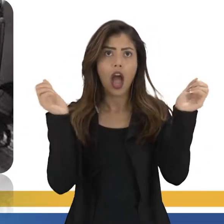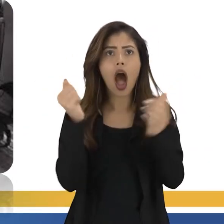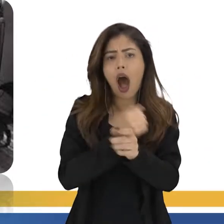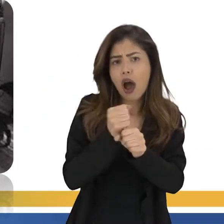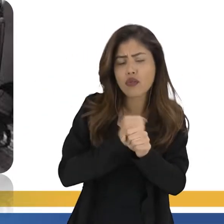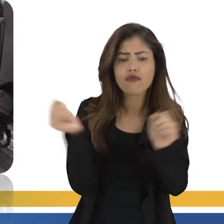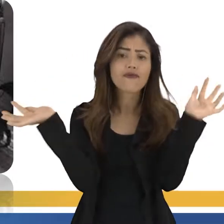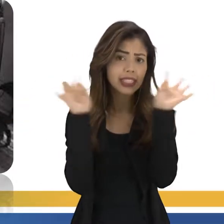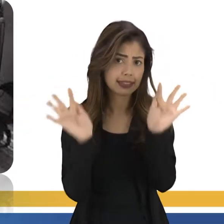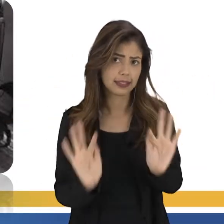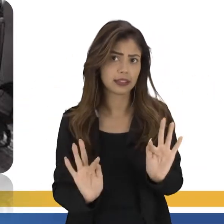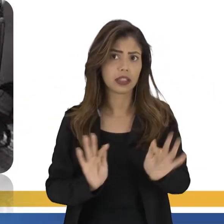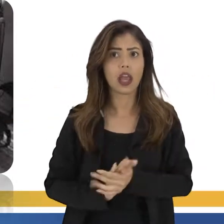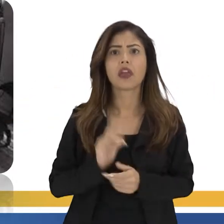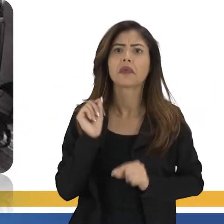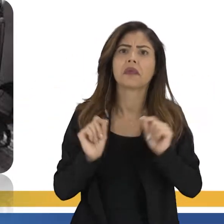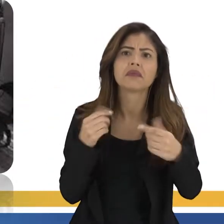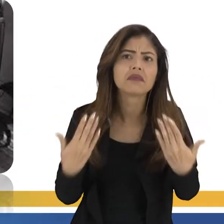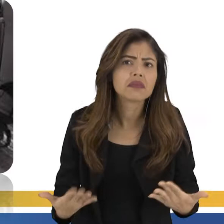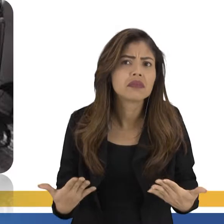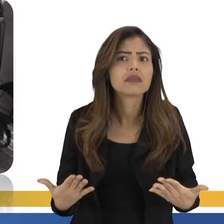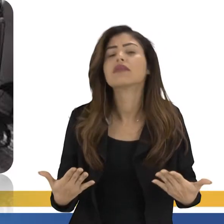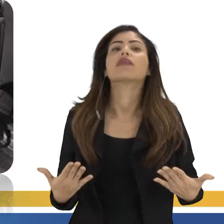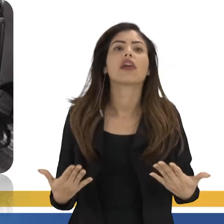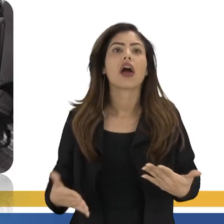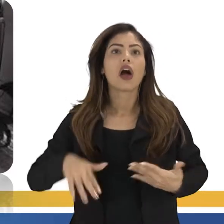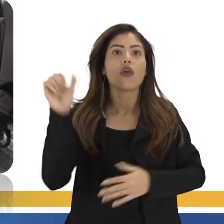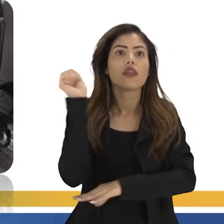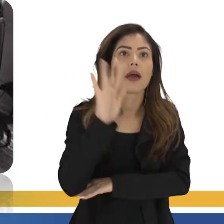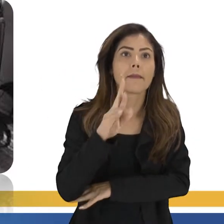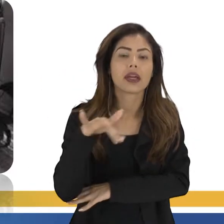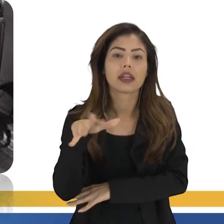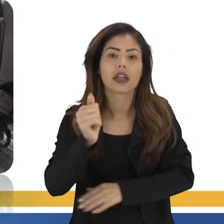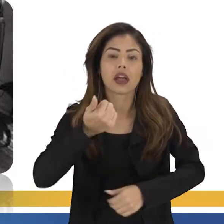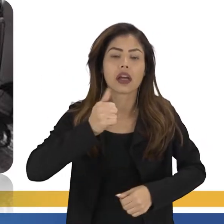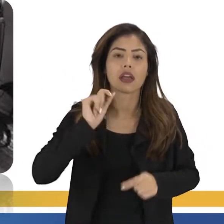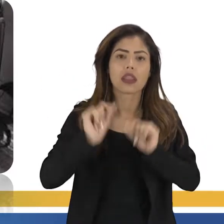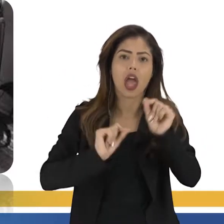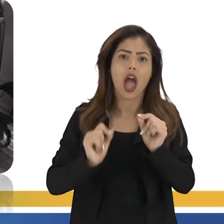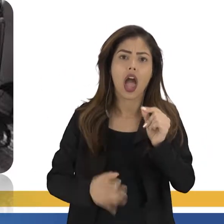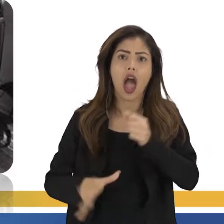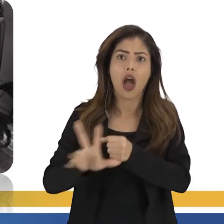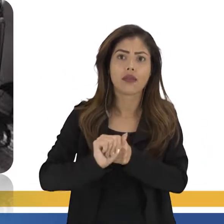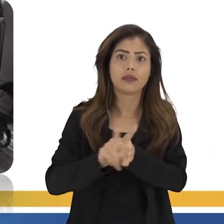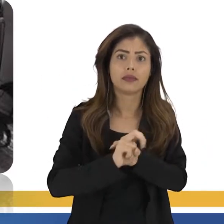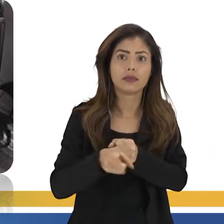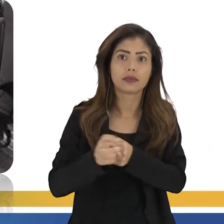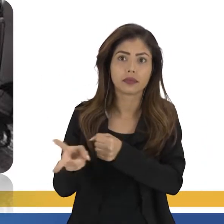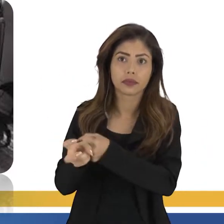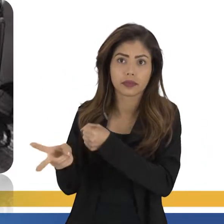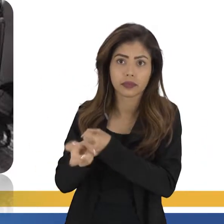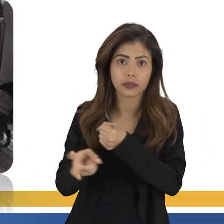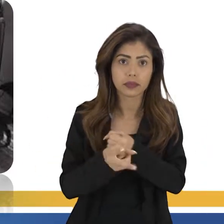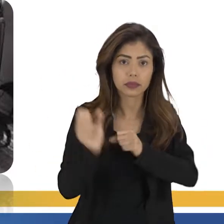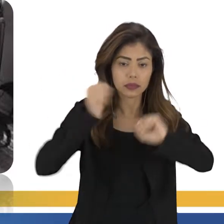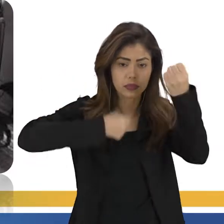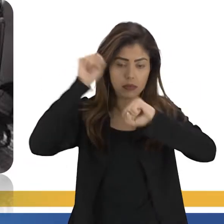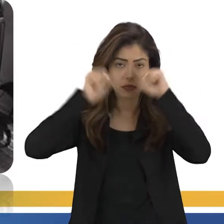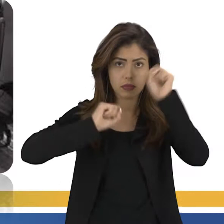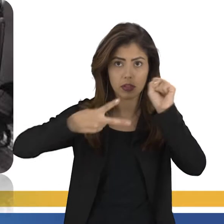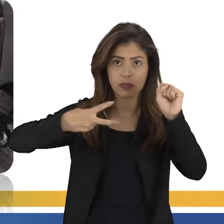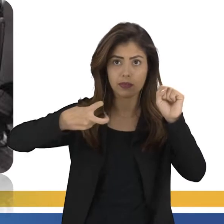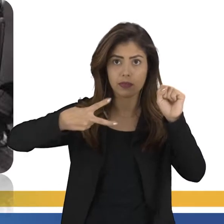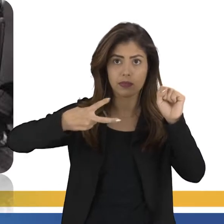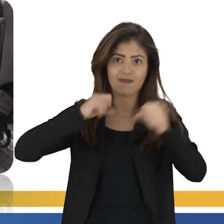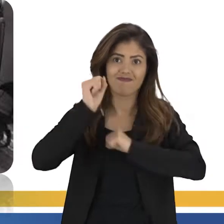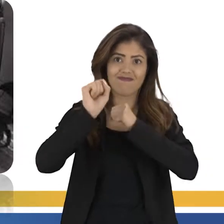O seria esse estilo de vida? Seria o estilo onde os americanos, eles começaram a consumir. A indústria começou a produzir muitos